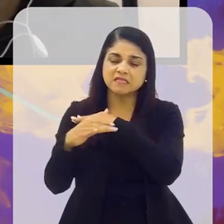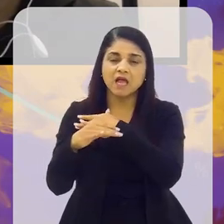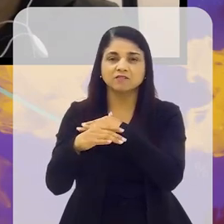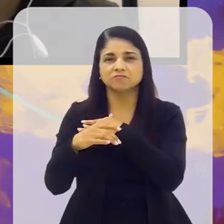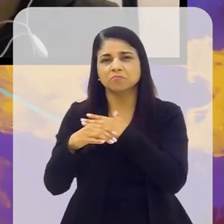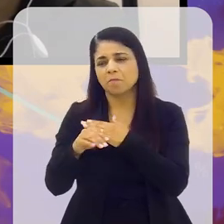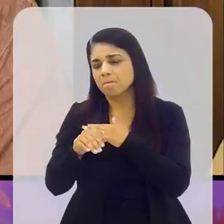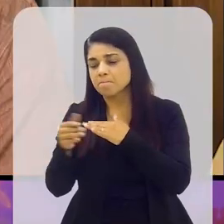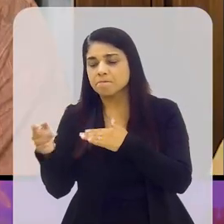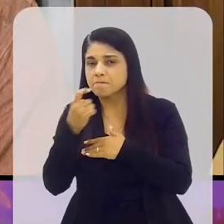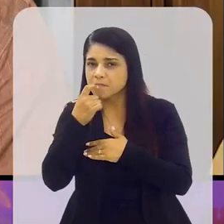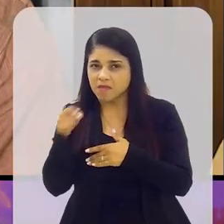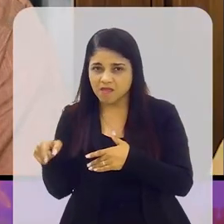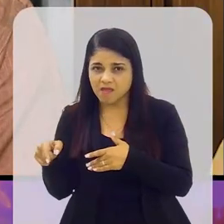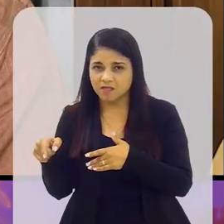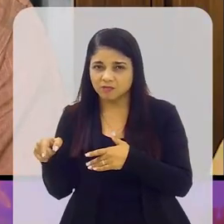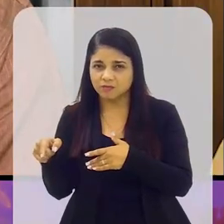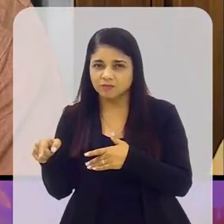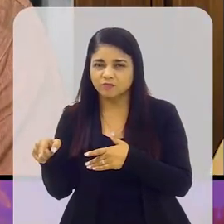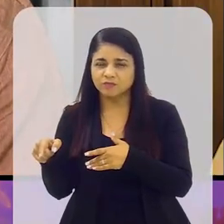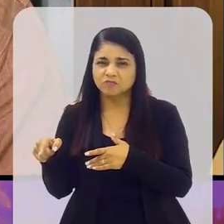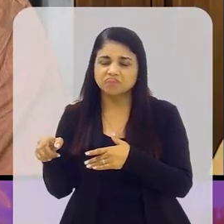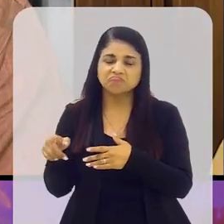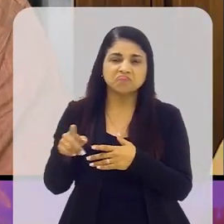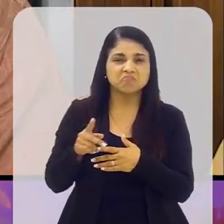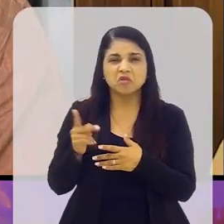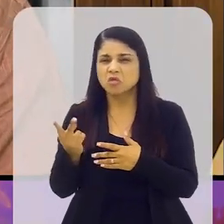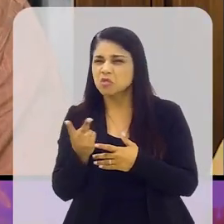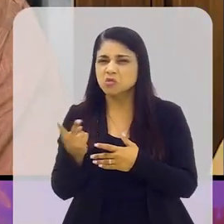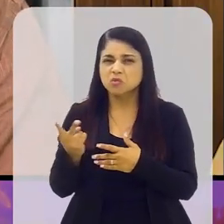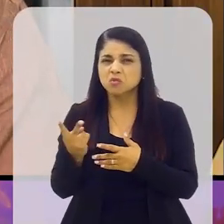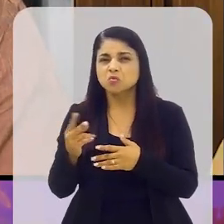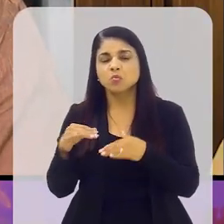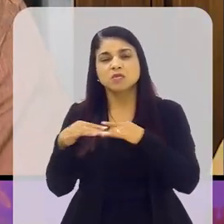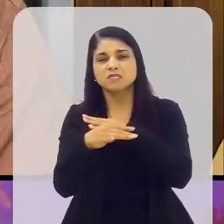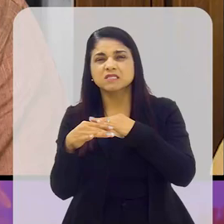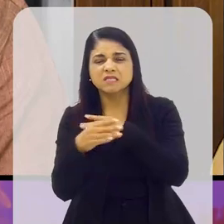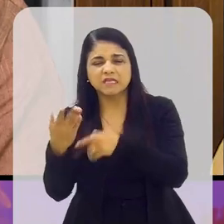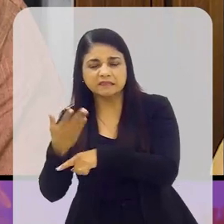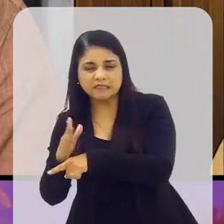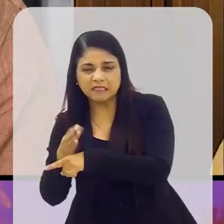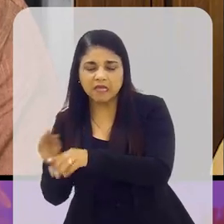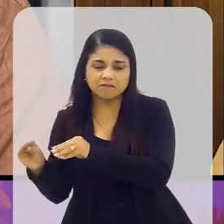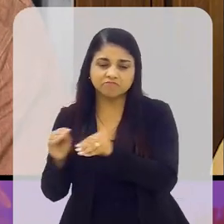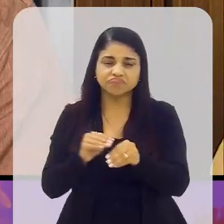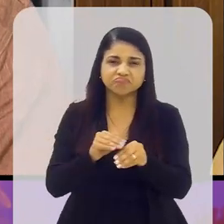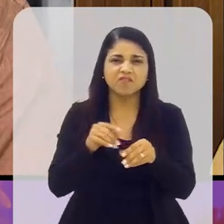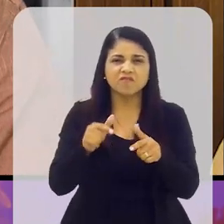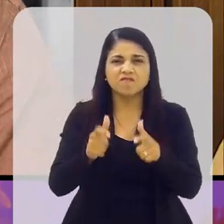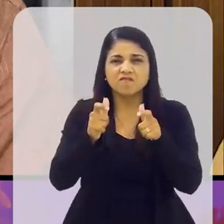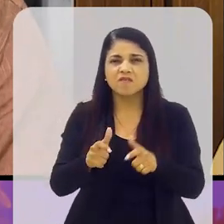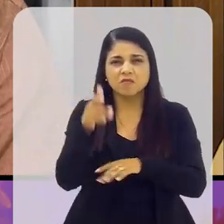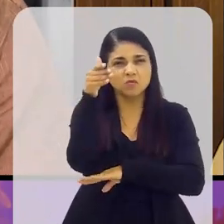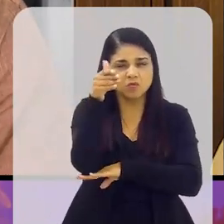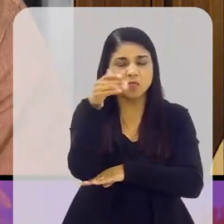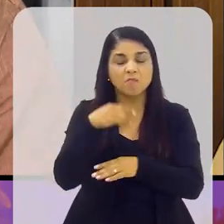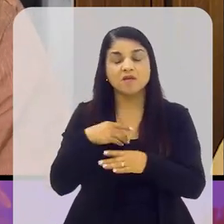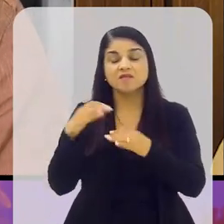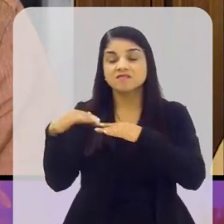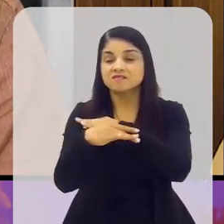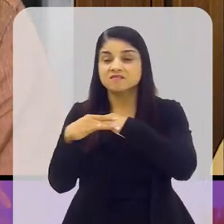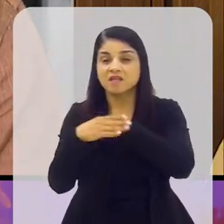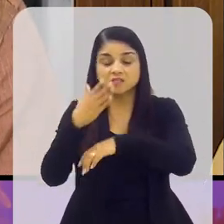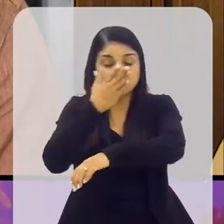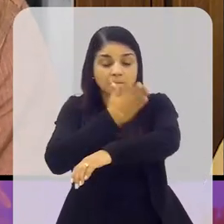Falkenstein. O Conestey era... Ela ficou em Falkenstein, o Conestey treinava num lugar ou no outro. Era uma cidade